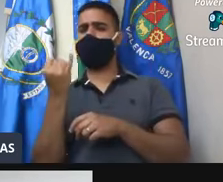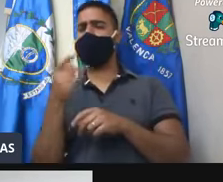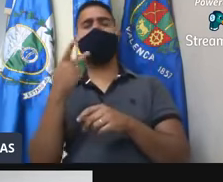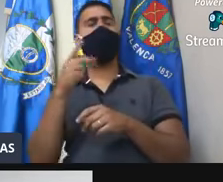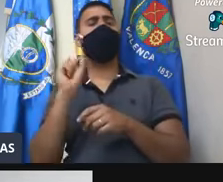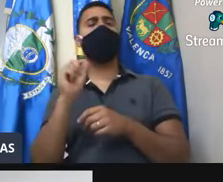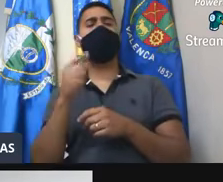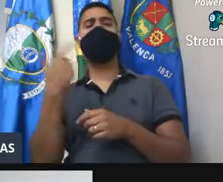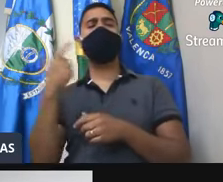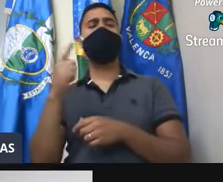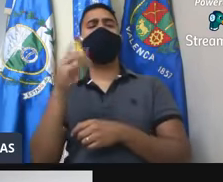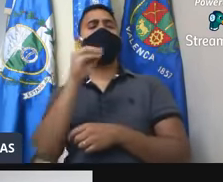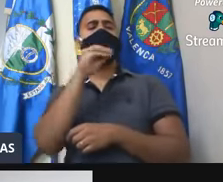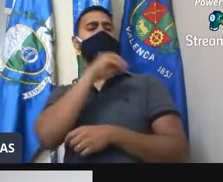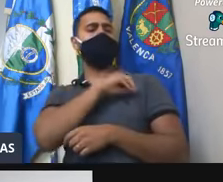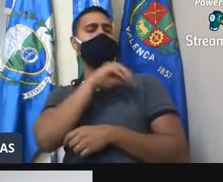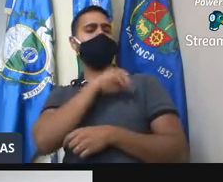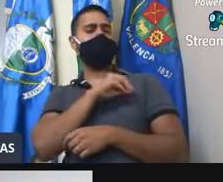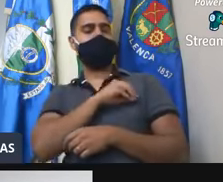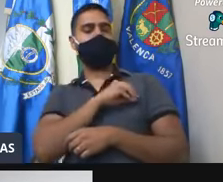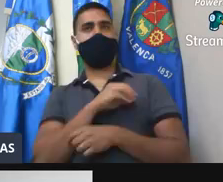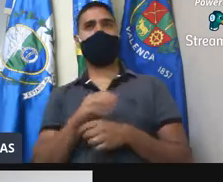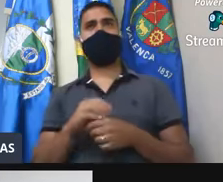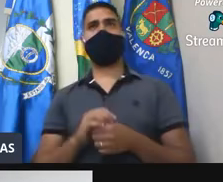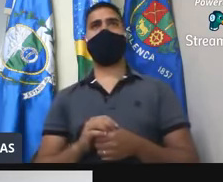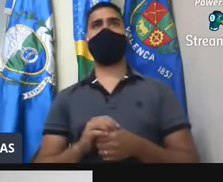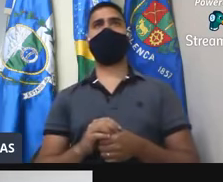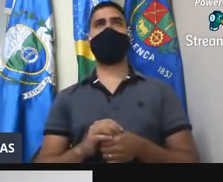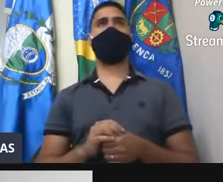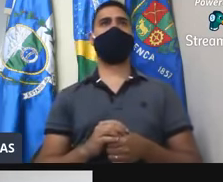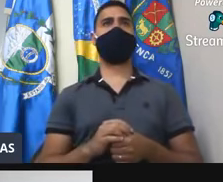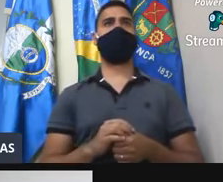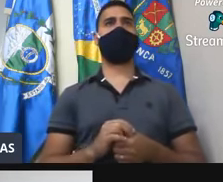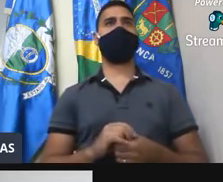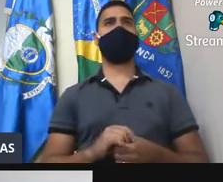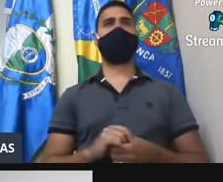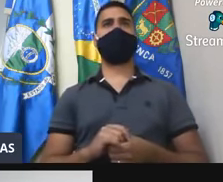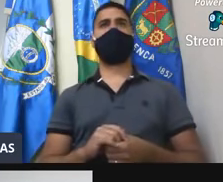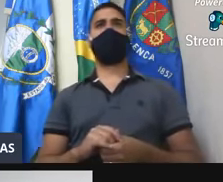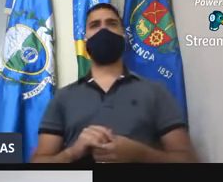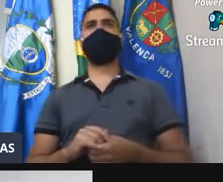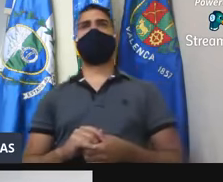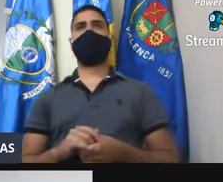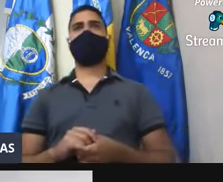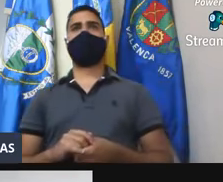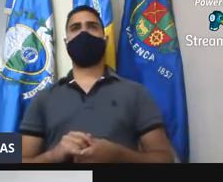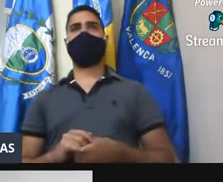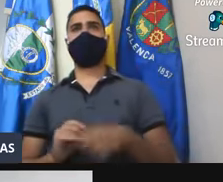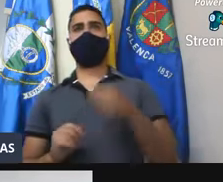não estarem recebendo o pagamento do referente do benefício. Salado de sessões, seis de agosto, vereadora Fabiane Vasconcelos.